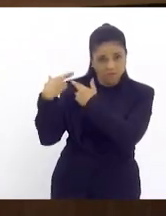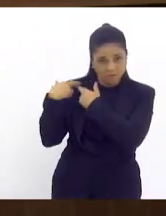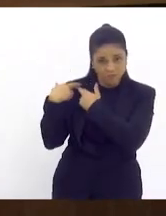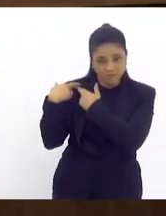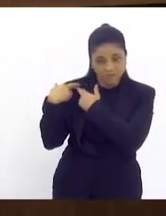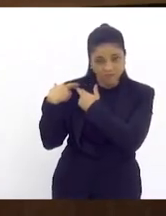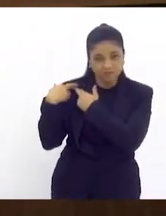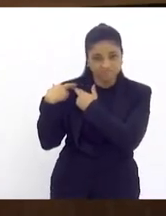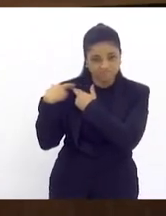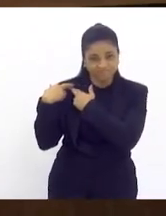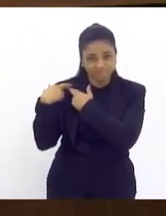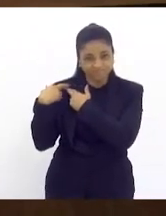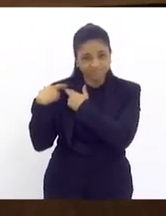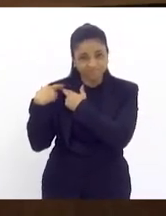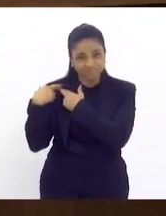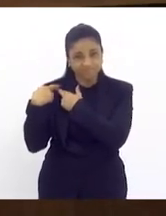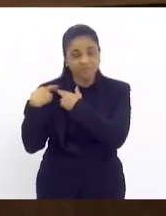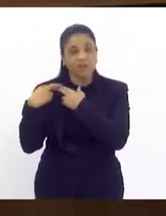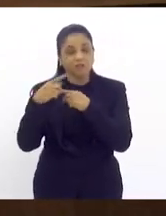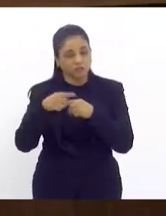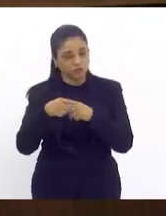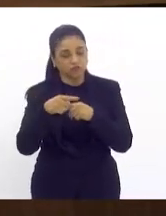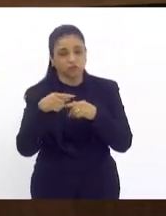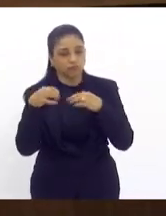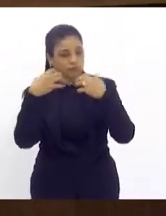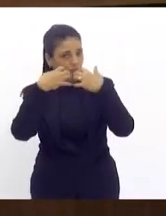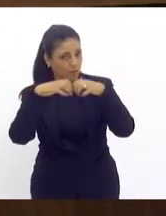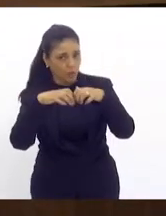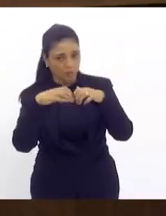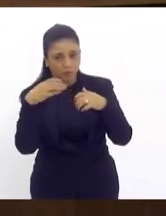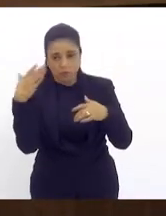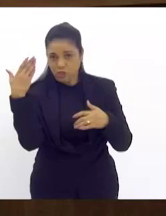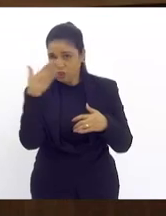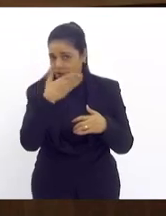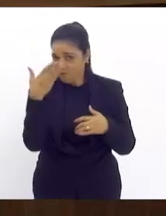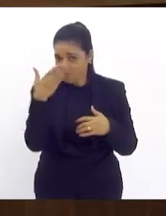coisa que a gente não viu no município de Petrópolis quando